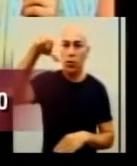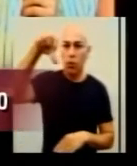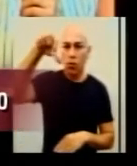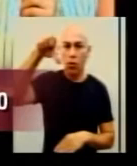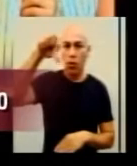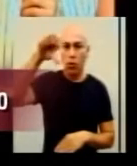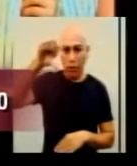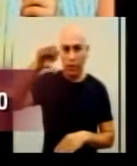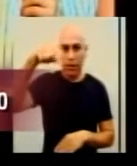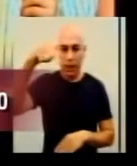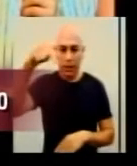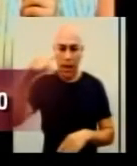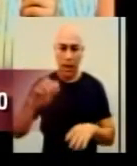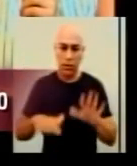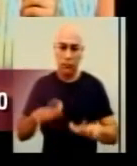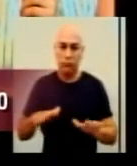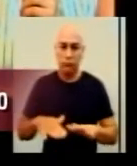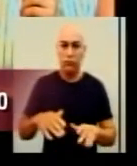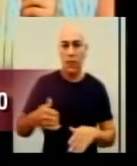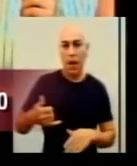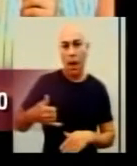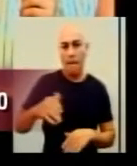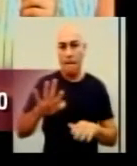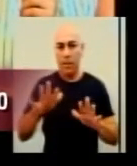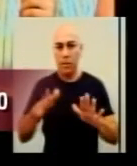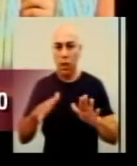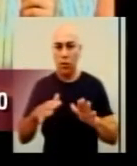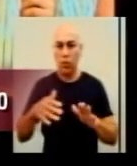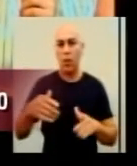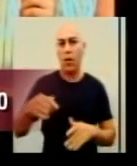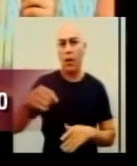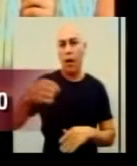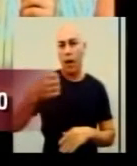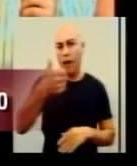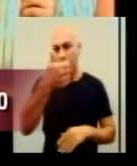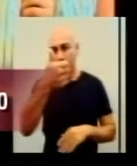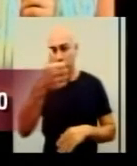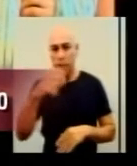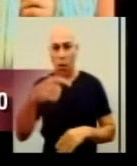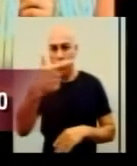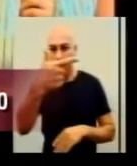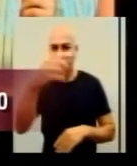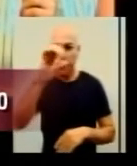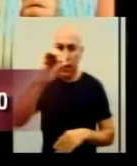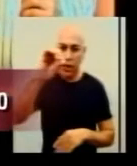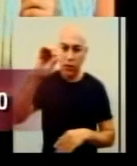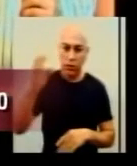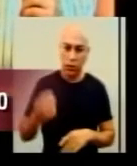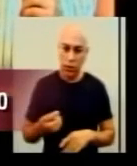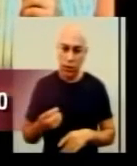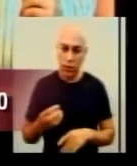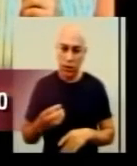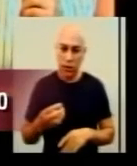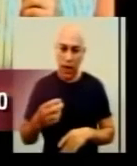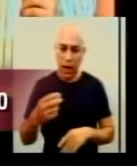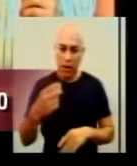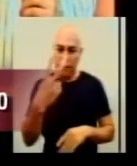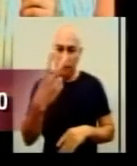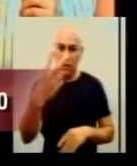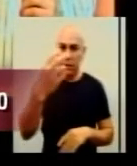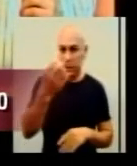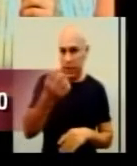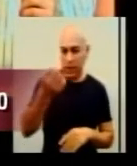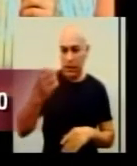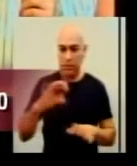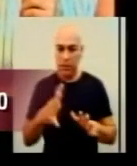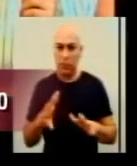montante realmente fica na faixa etária de 20 a 59 anos, que são a população que está saindo às ruas, que